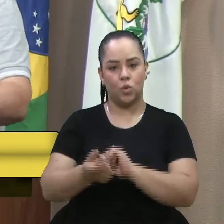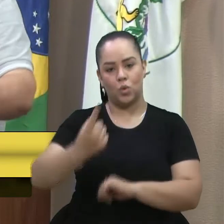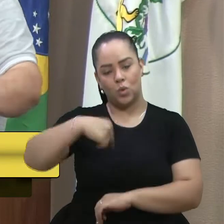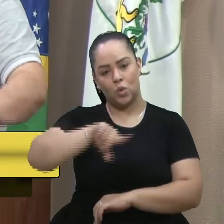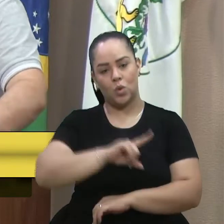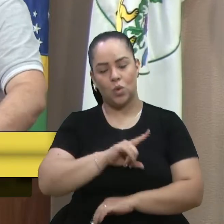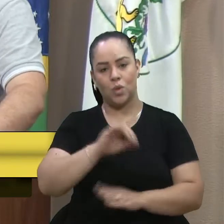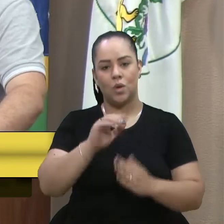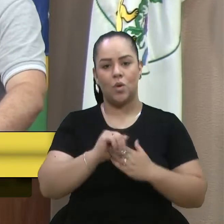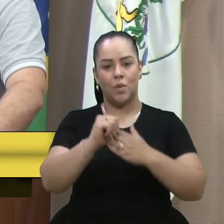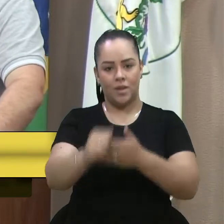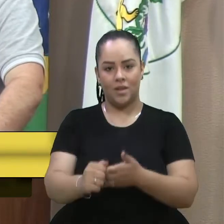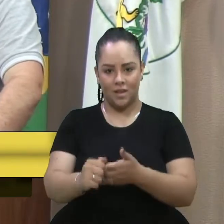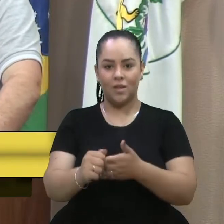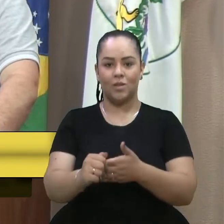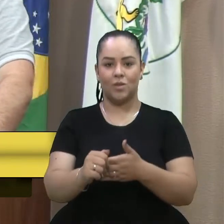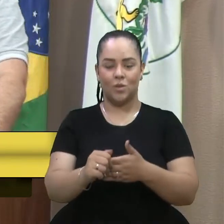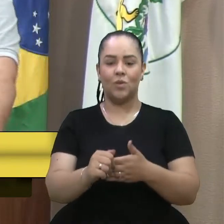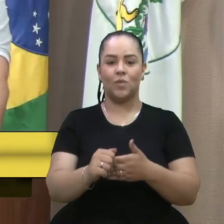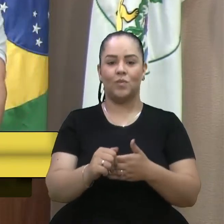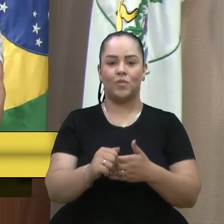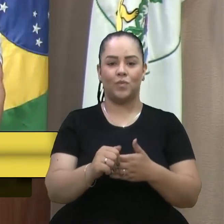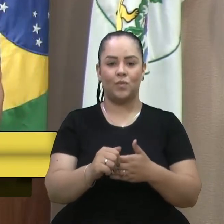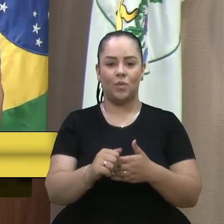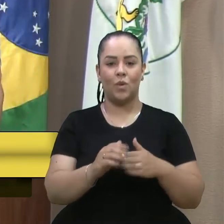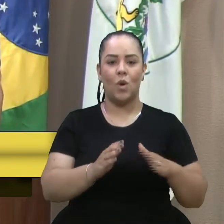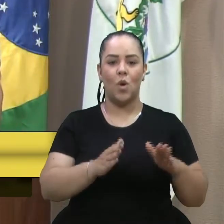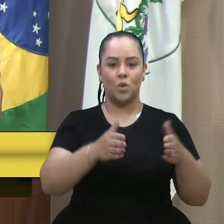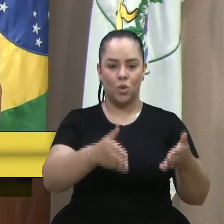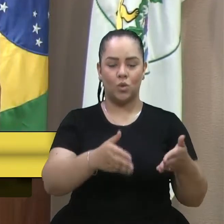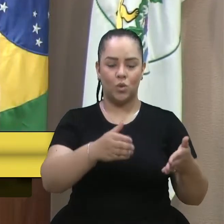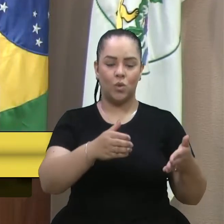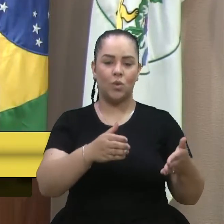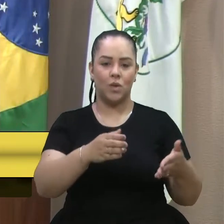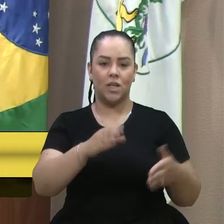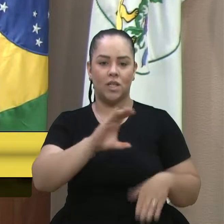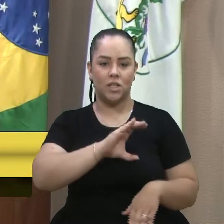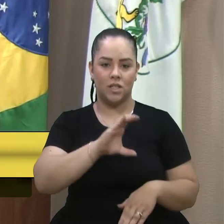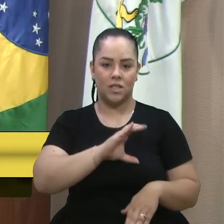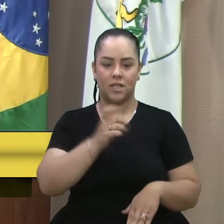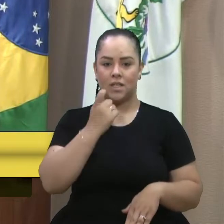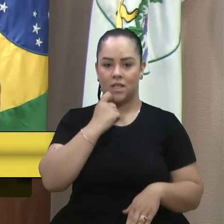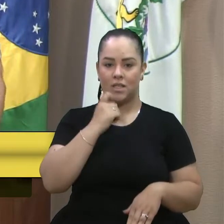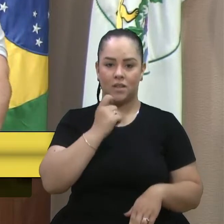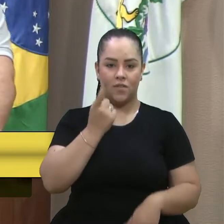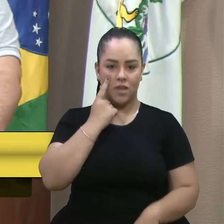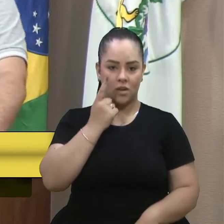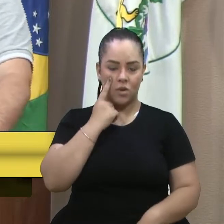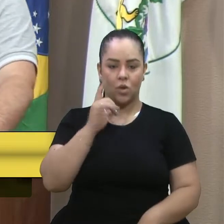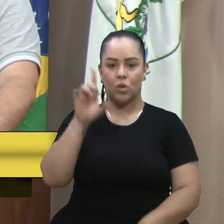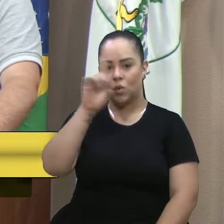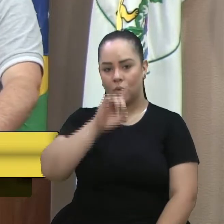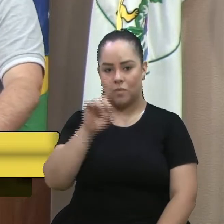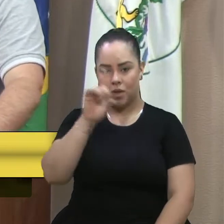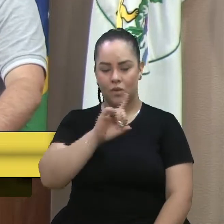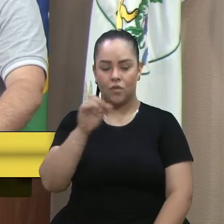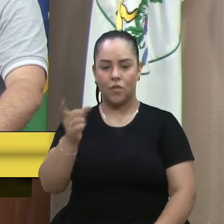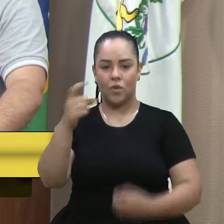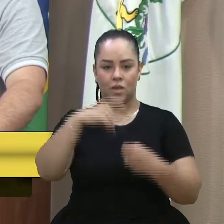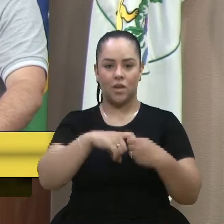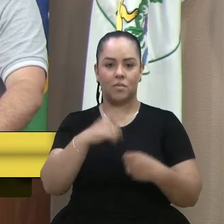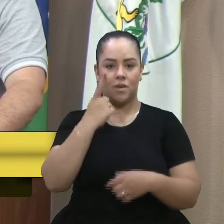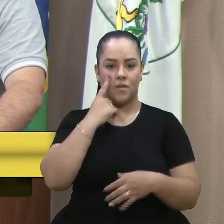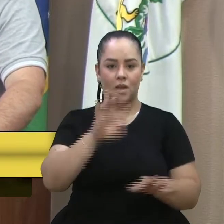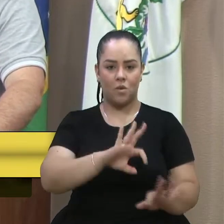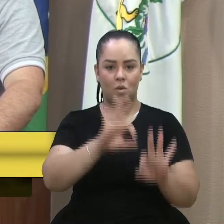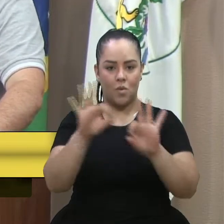acompanhando o jogo do Caxias, fizeram a visita ao estádio na sexta-feira e no domingo retornaram para acompanhar a partida de futebol.